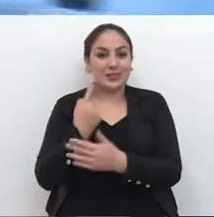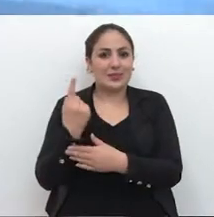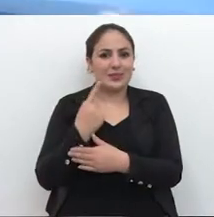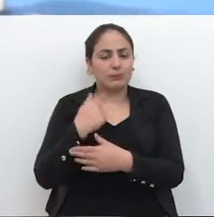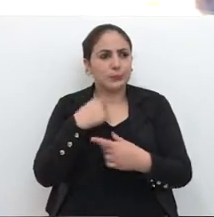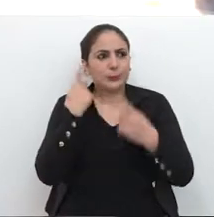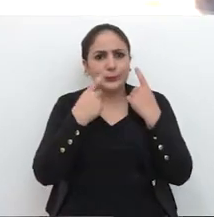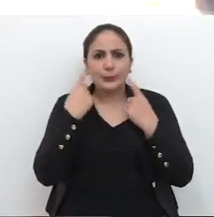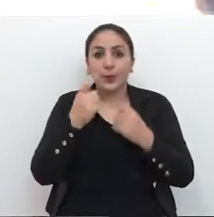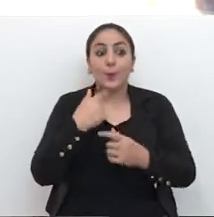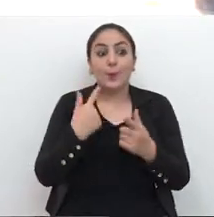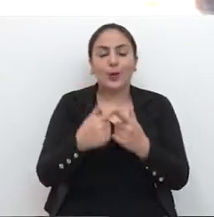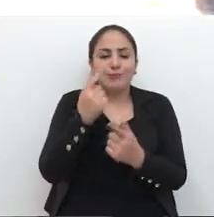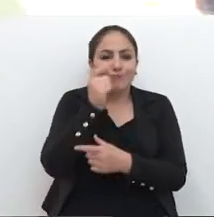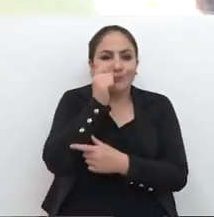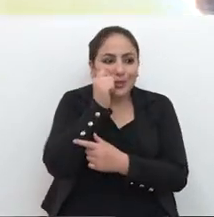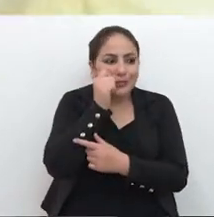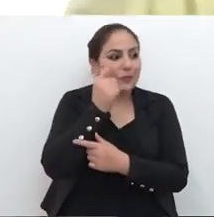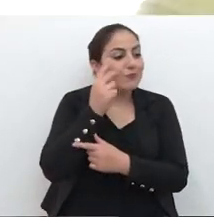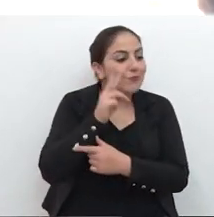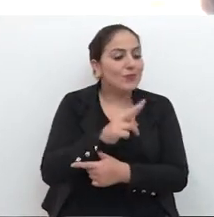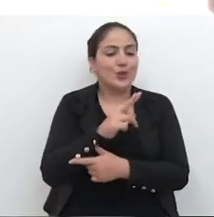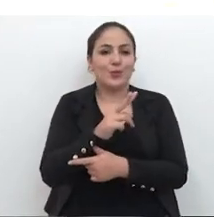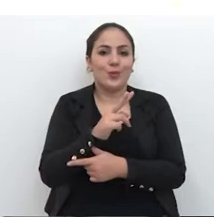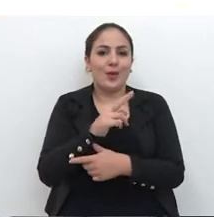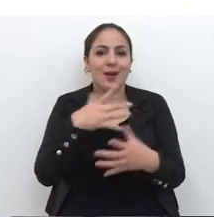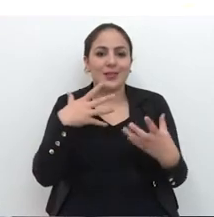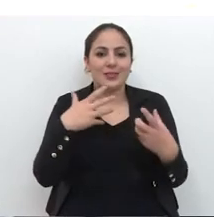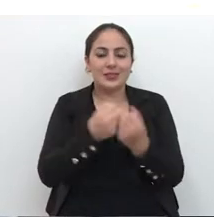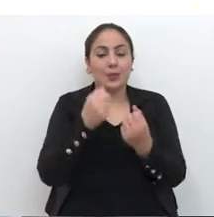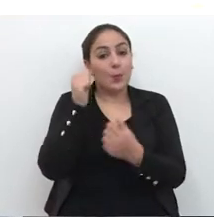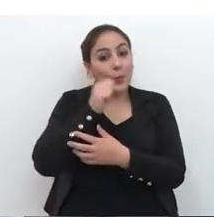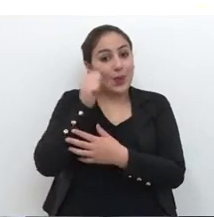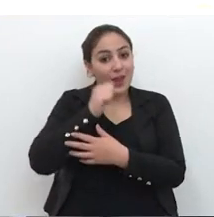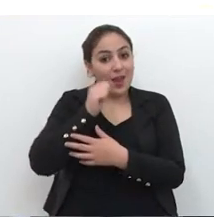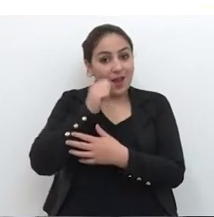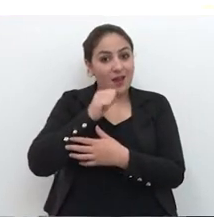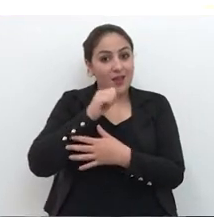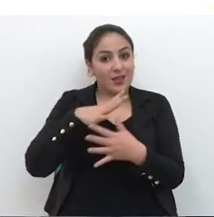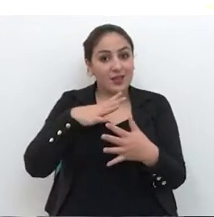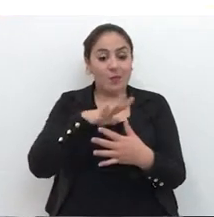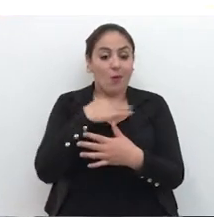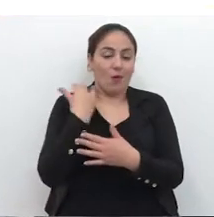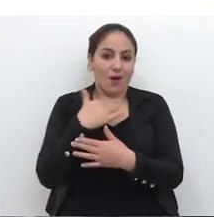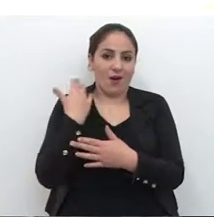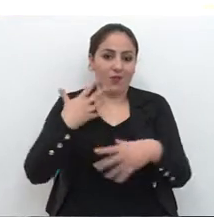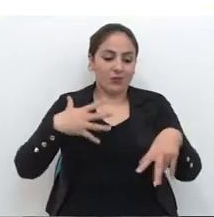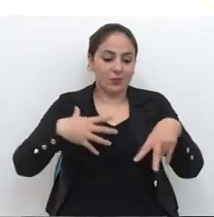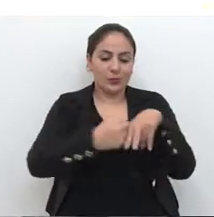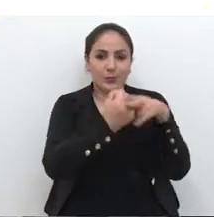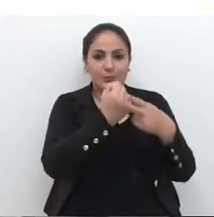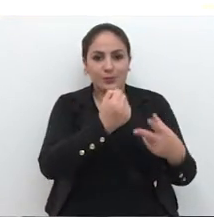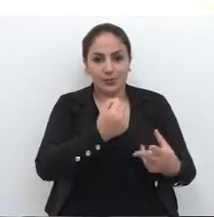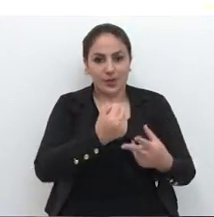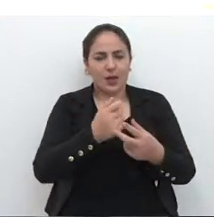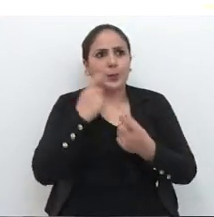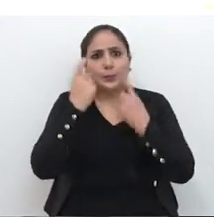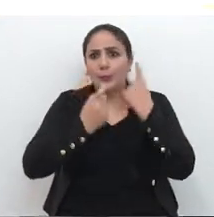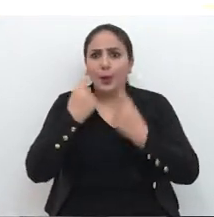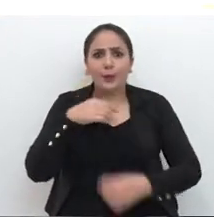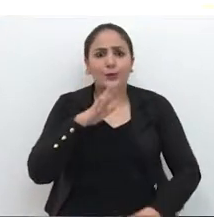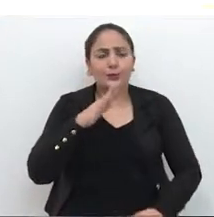minha preocupação é que ele presenciou um acidente de uma senhora, que se acidentou e acabou falecendo. E ele chegou em casa muito